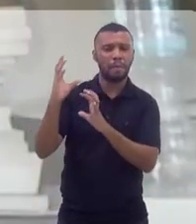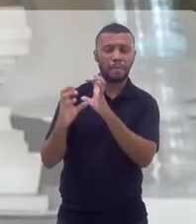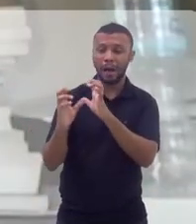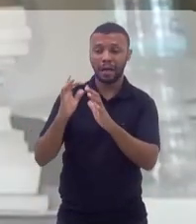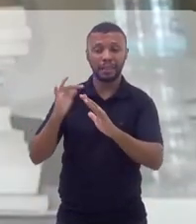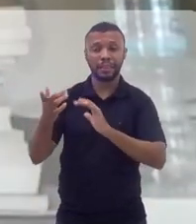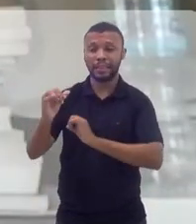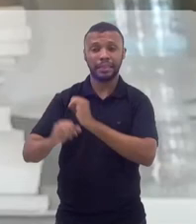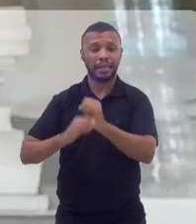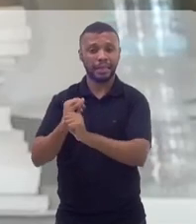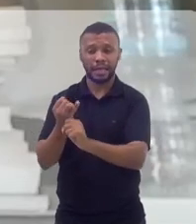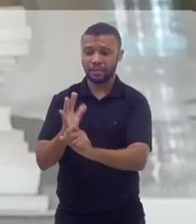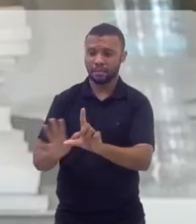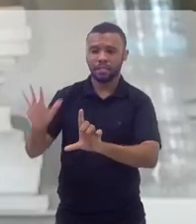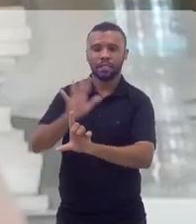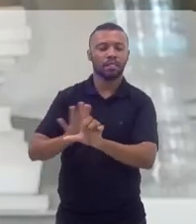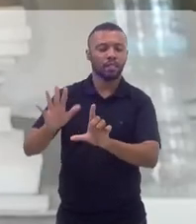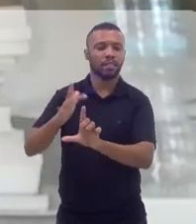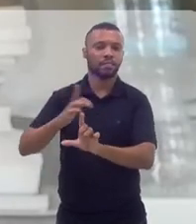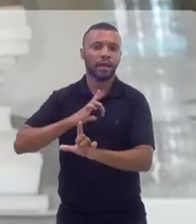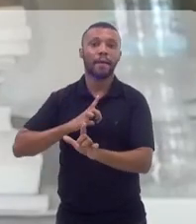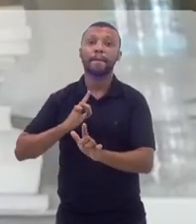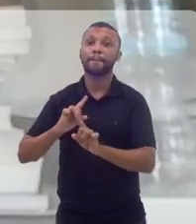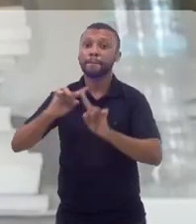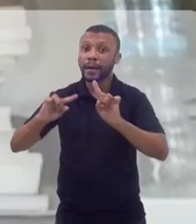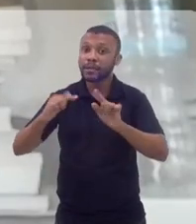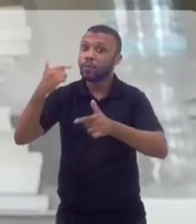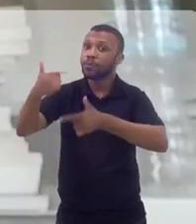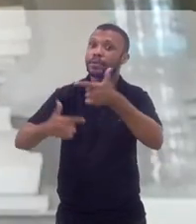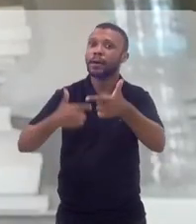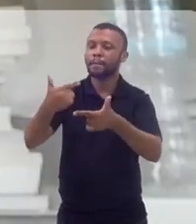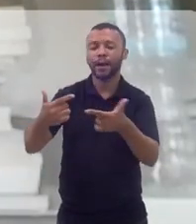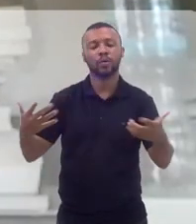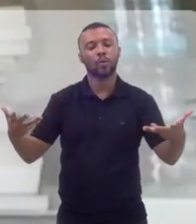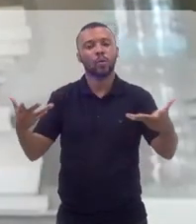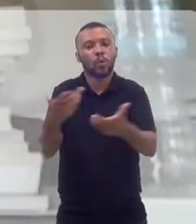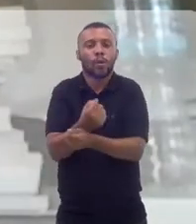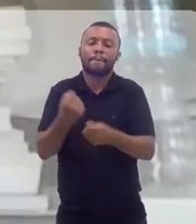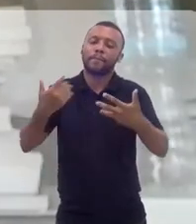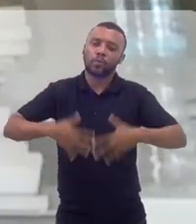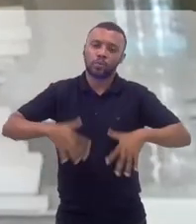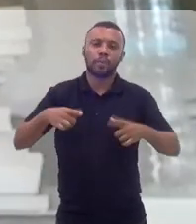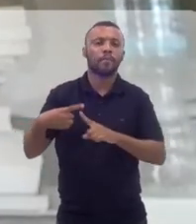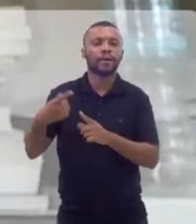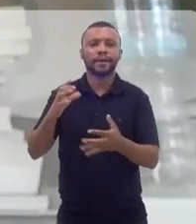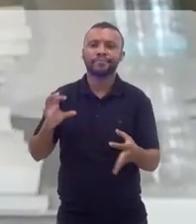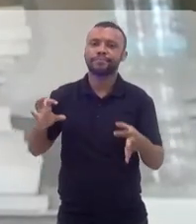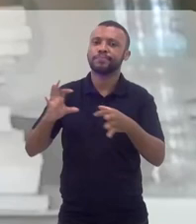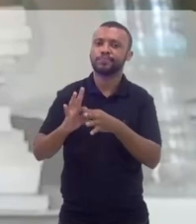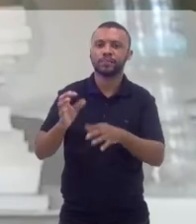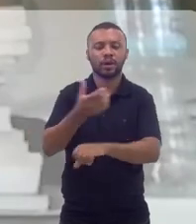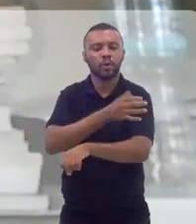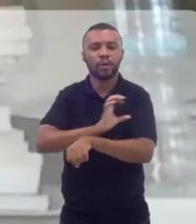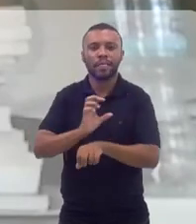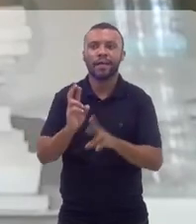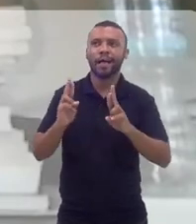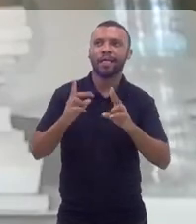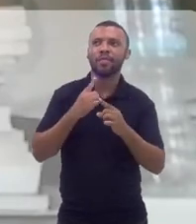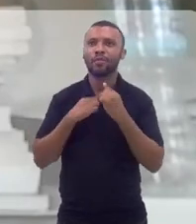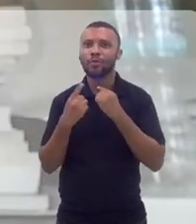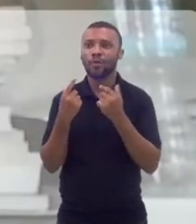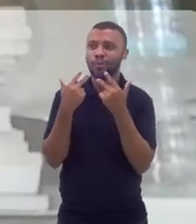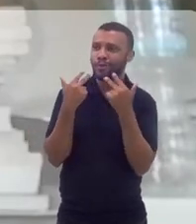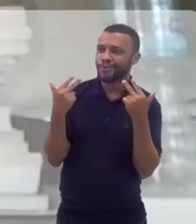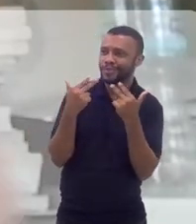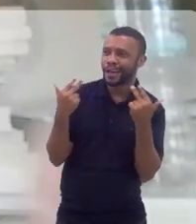casos muito bacanas de uma atividade muito grande, porque faz parte dessa cultura do desejo pelo carnaval de rua,